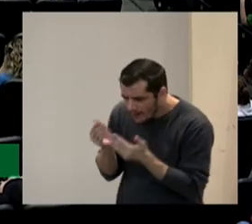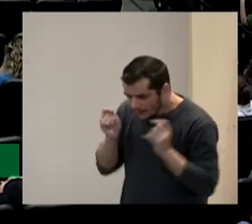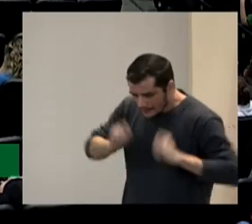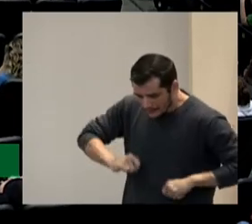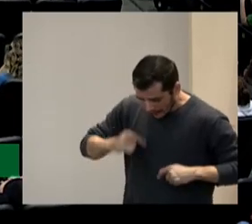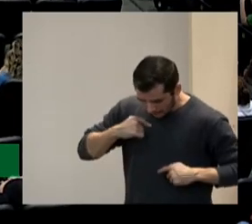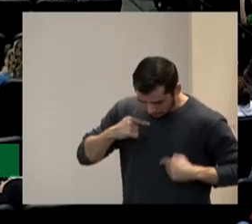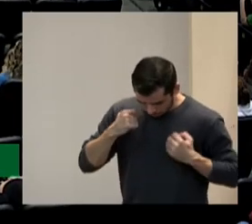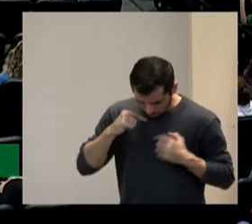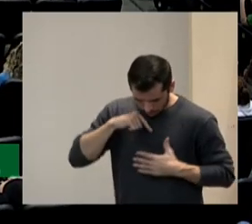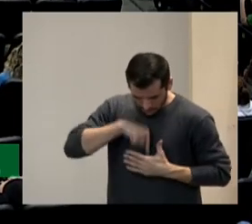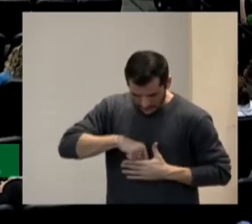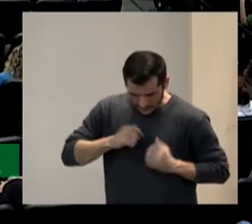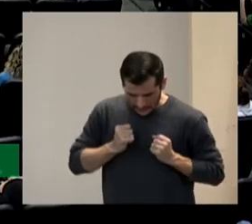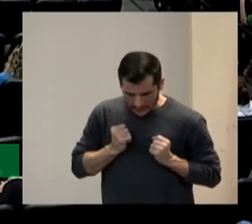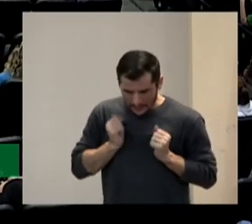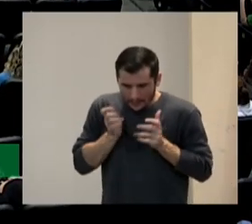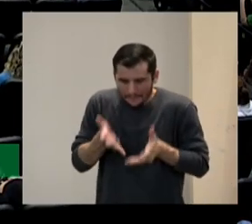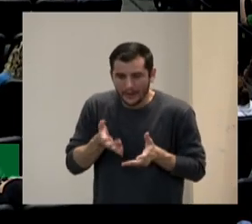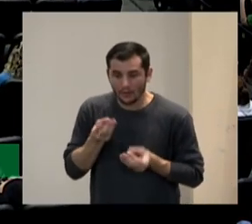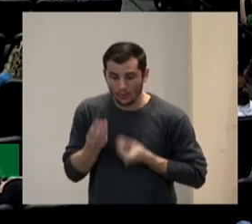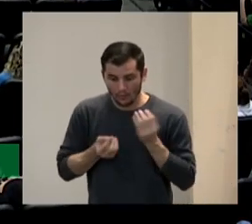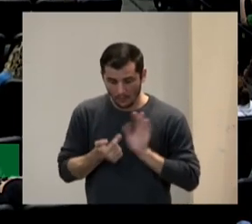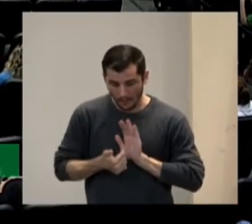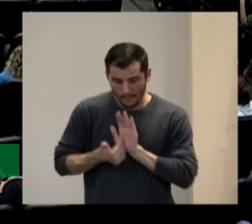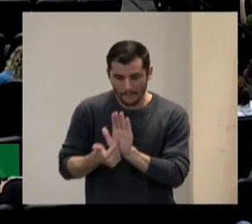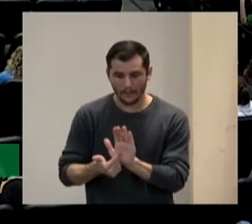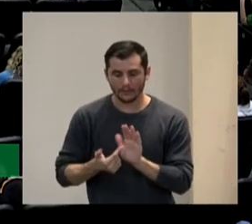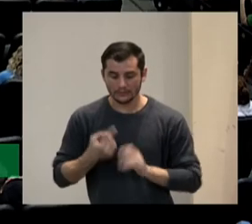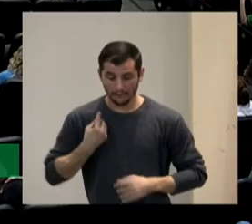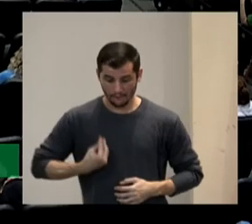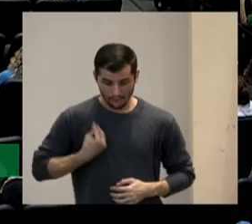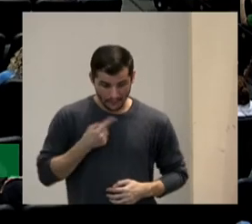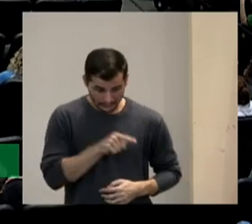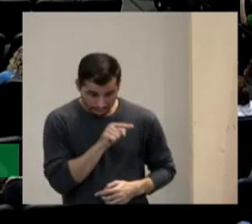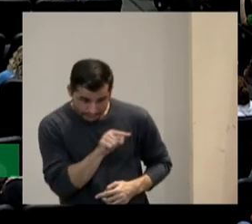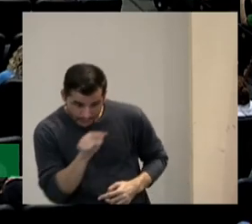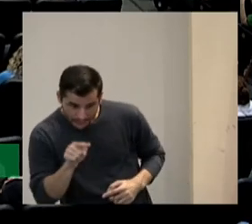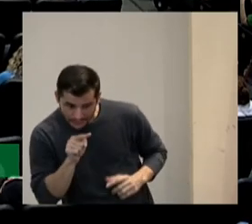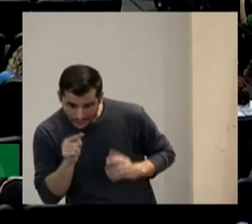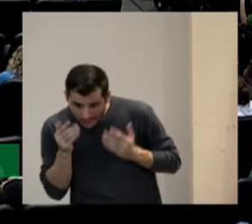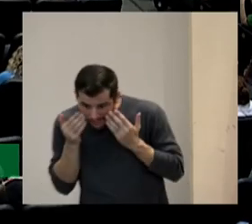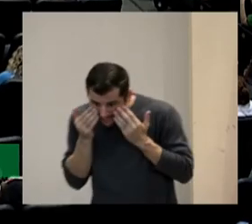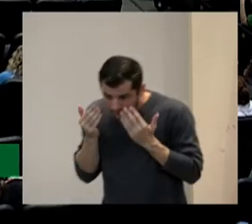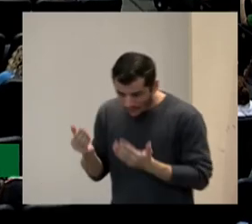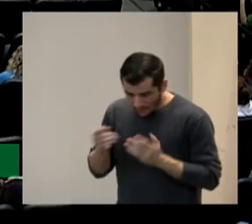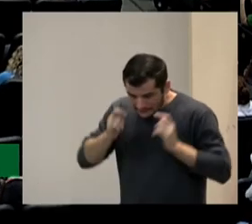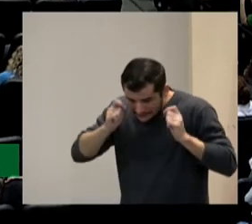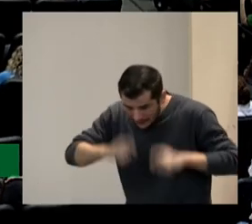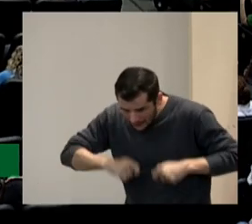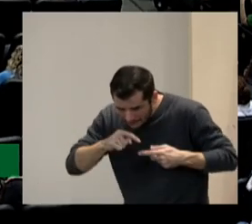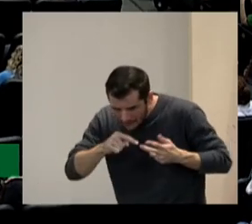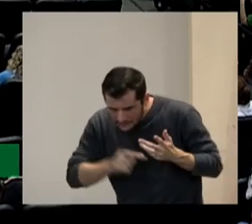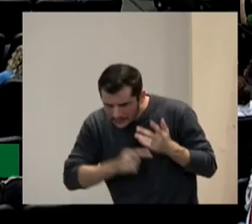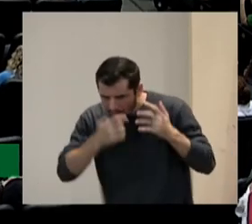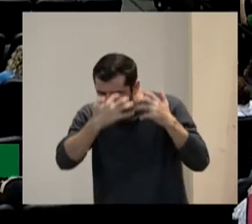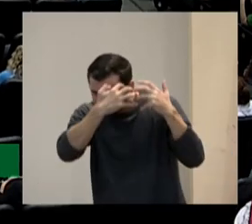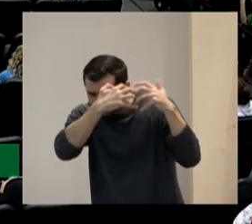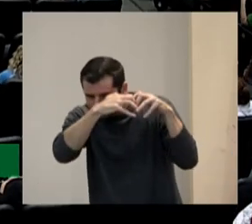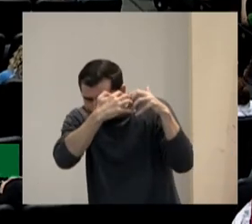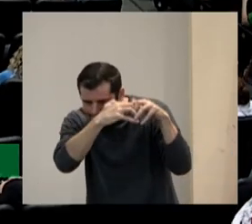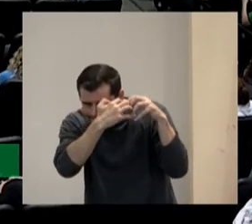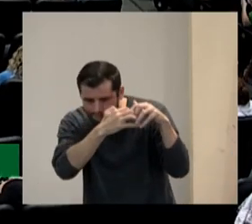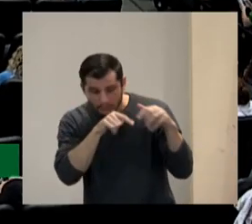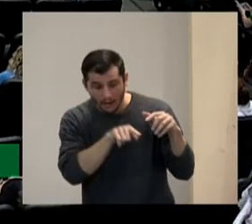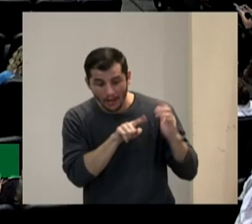maneira única e esta demonstração das características das capacidades cognitivas é uma